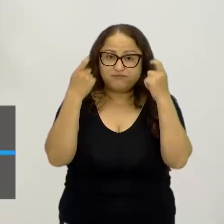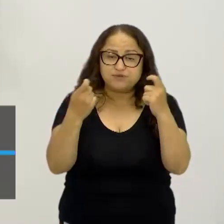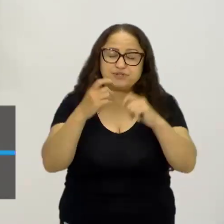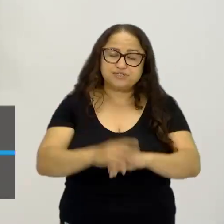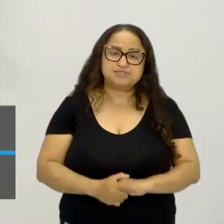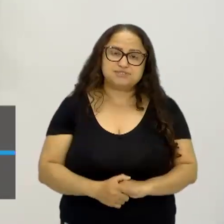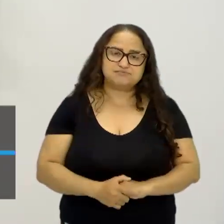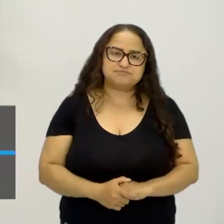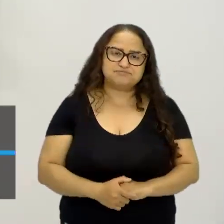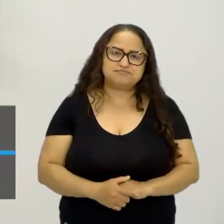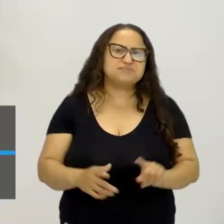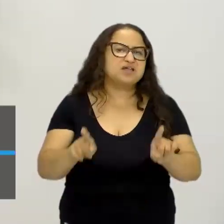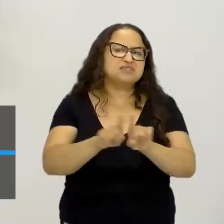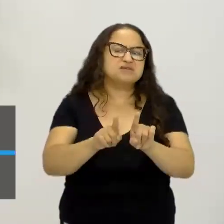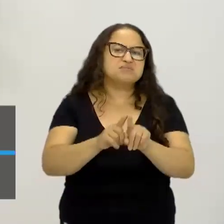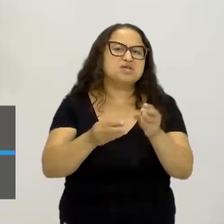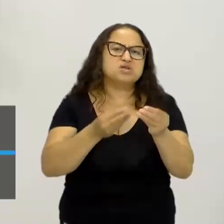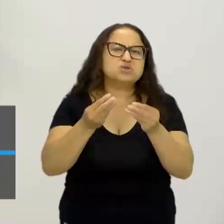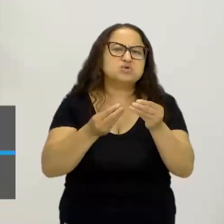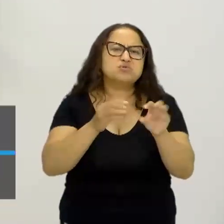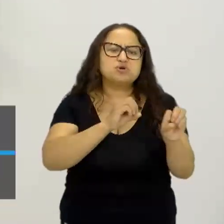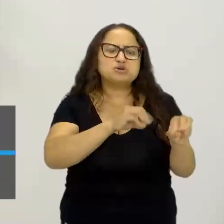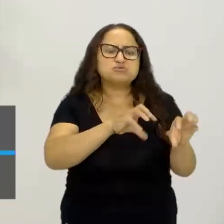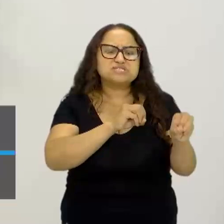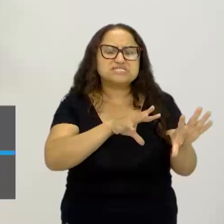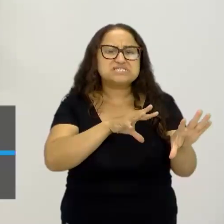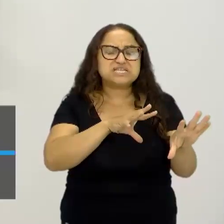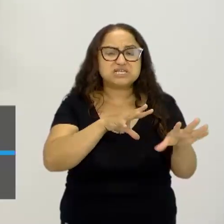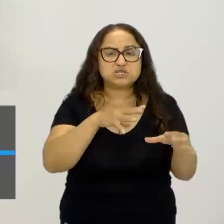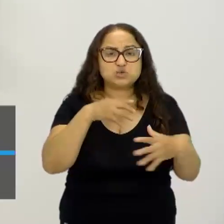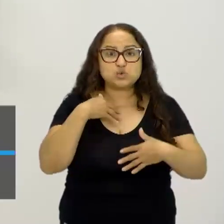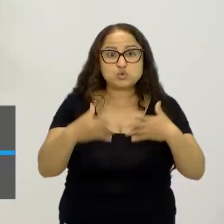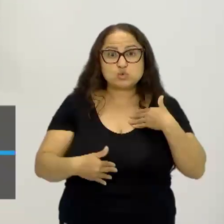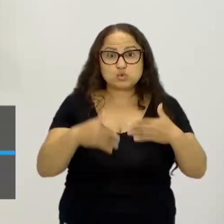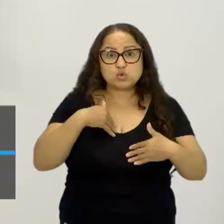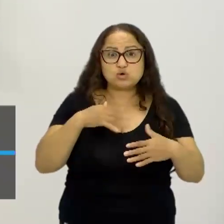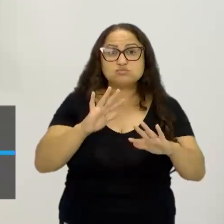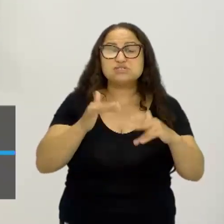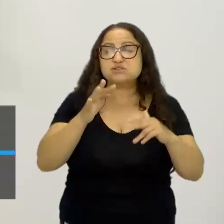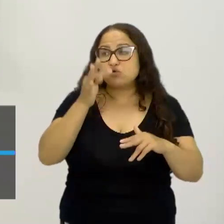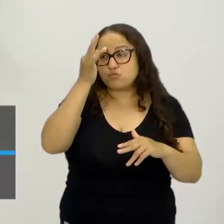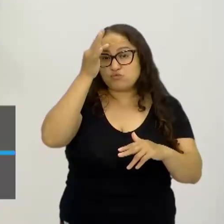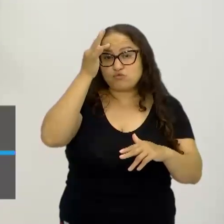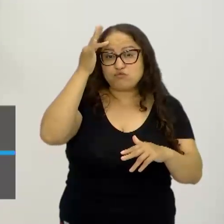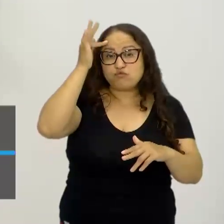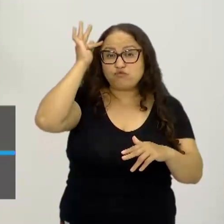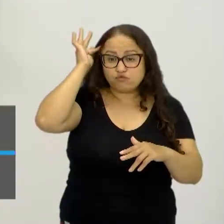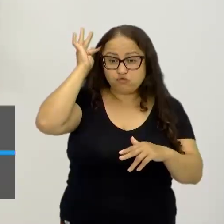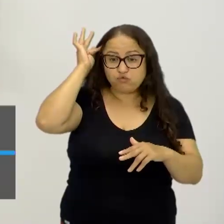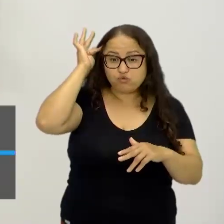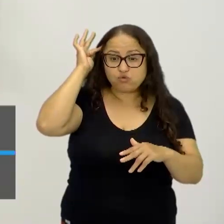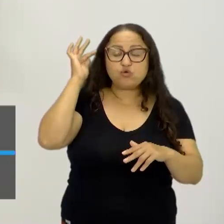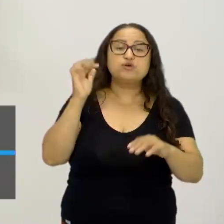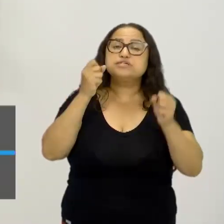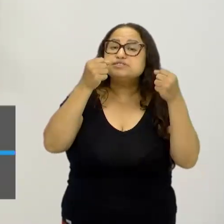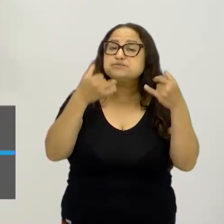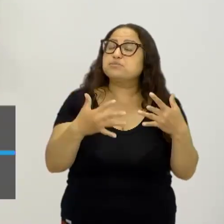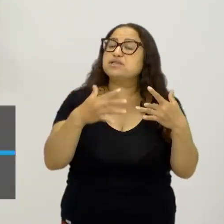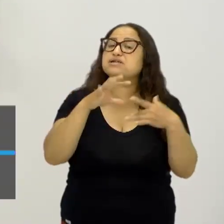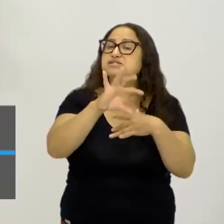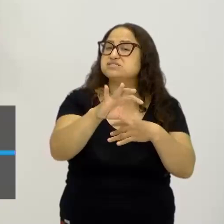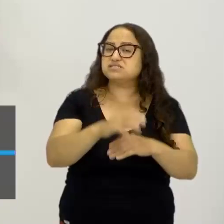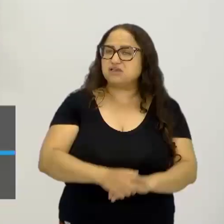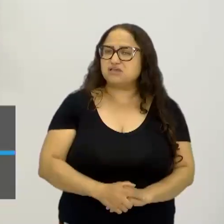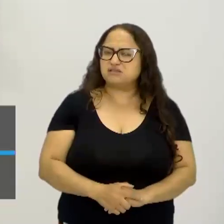ver com a disciplinarização dos corpos, né, então, o Foucault, ele está falando disso também. Então, como que